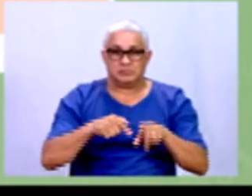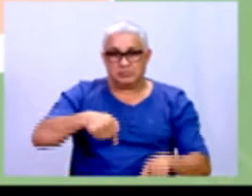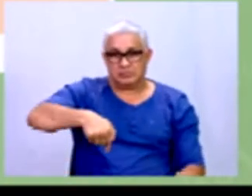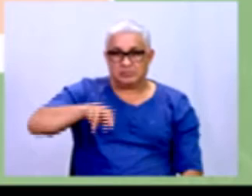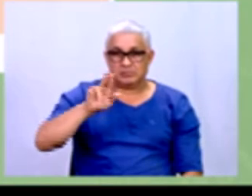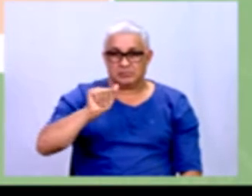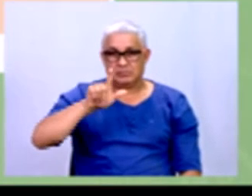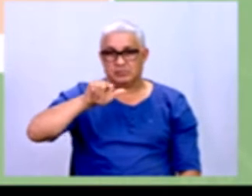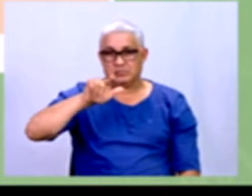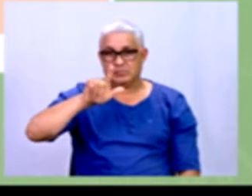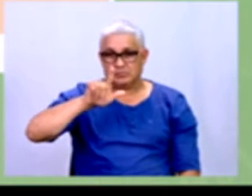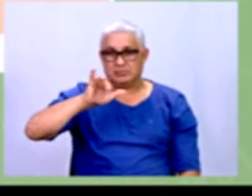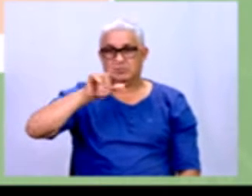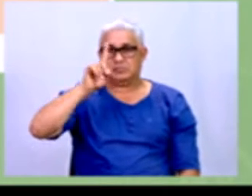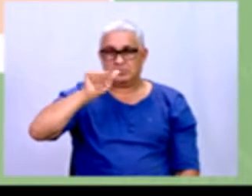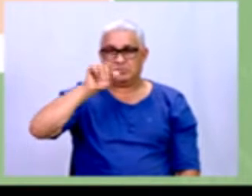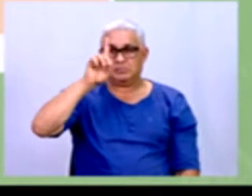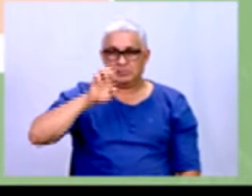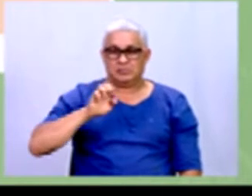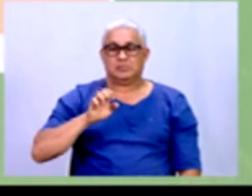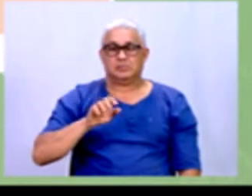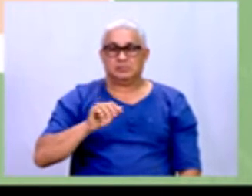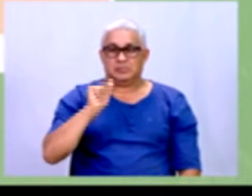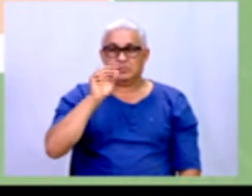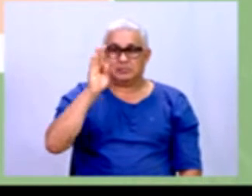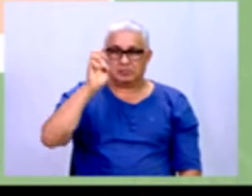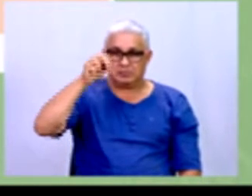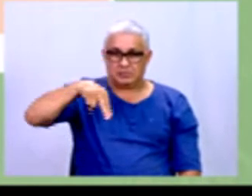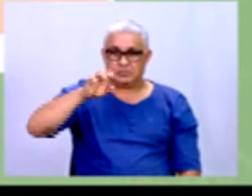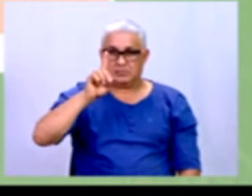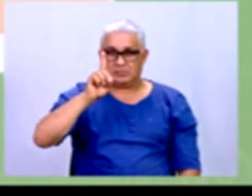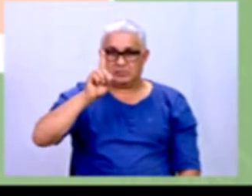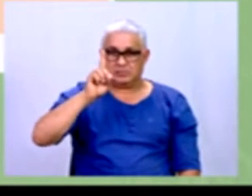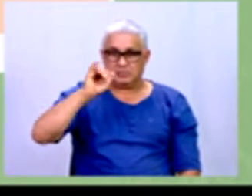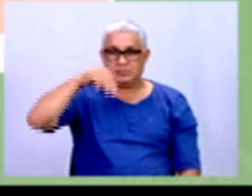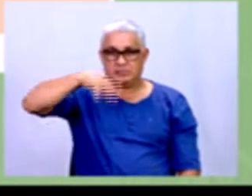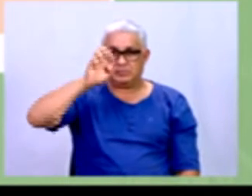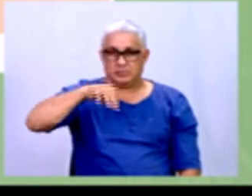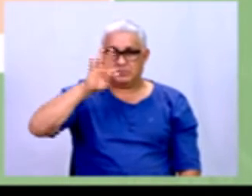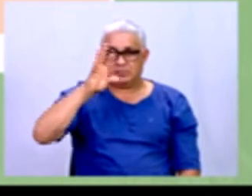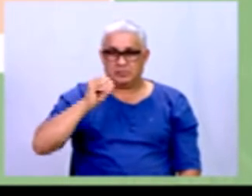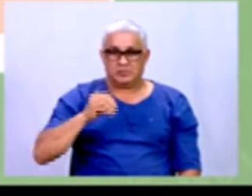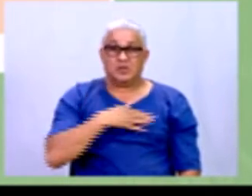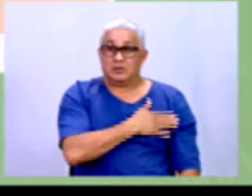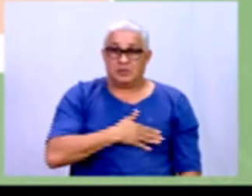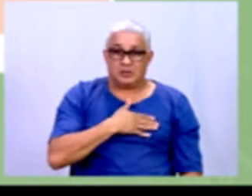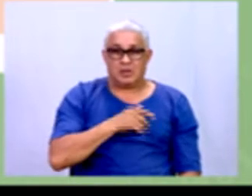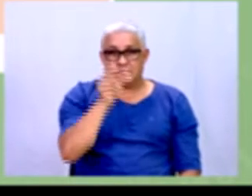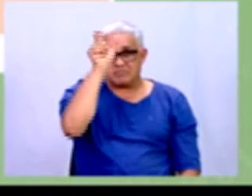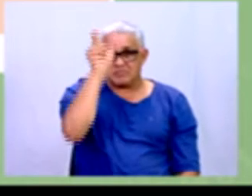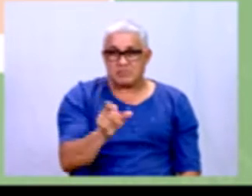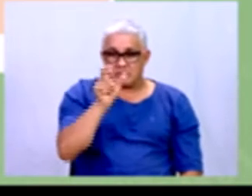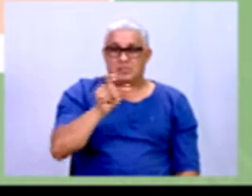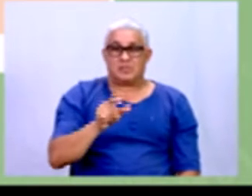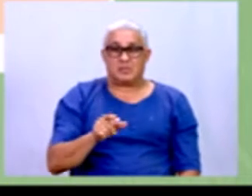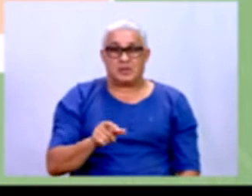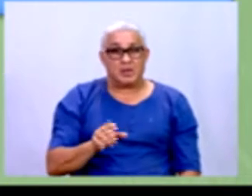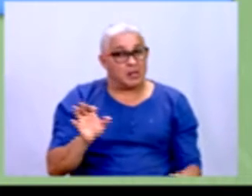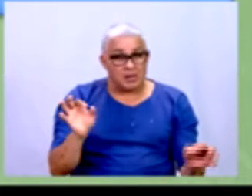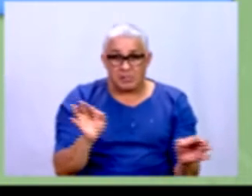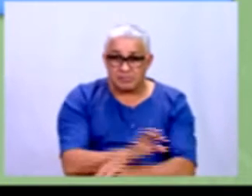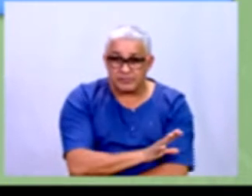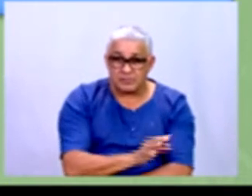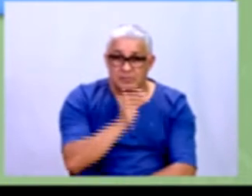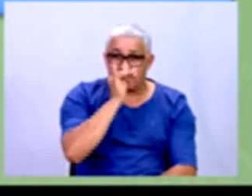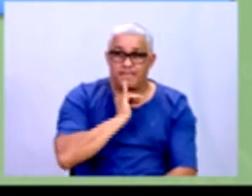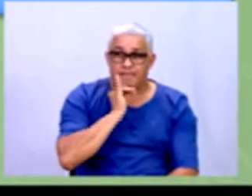aí, o empresário, o investidor deseja identificar o grau de satisfação dos clientes. Então, aqui, isso foi o que a gente acabou de exemplificar, né?